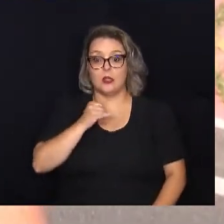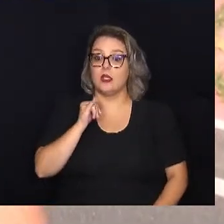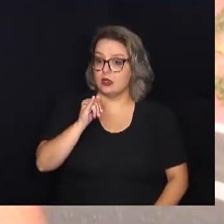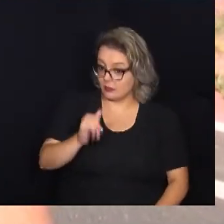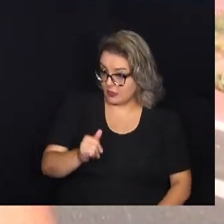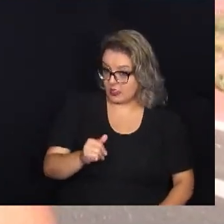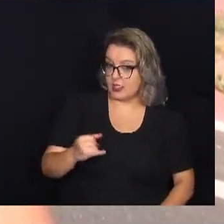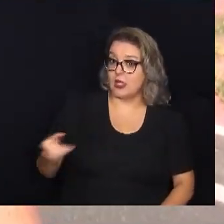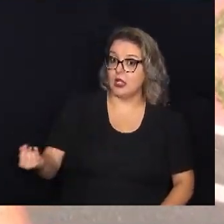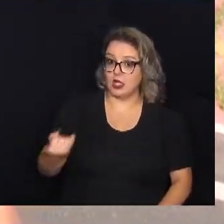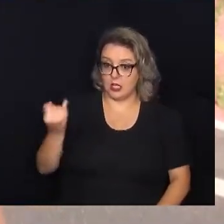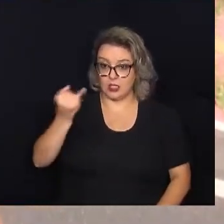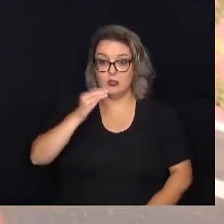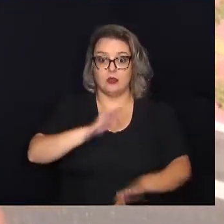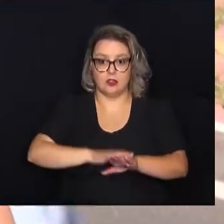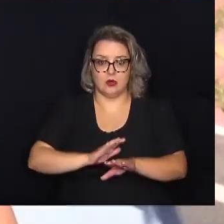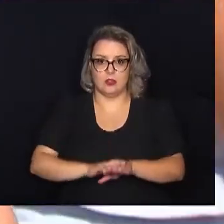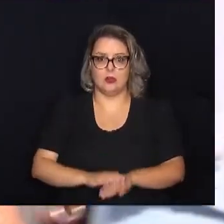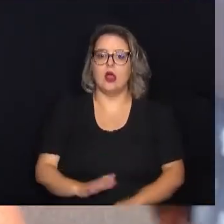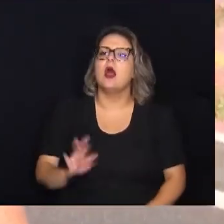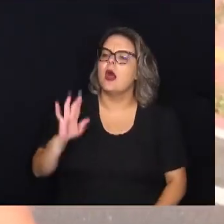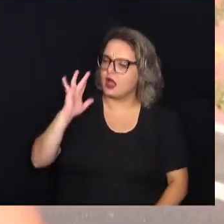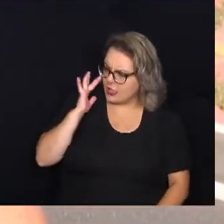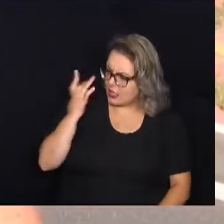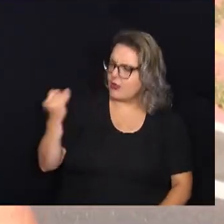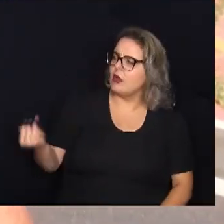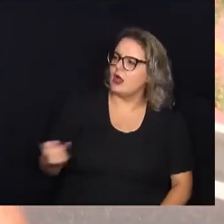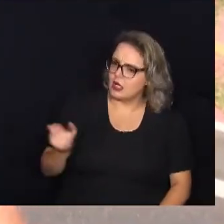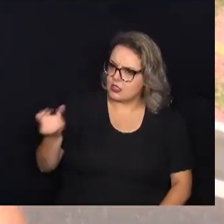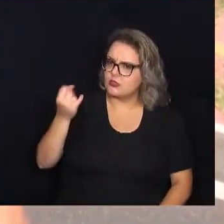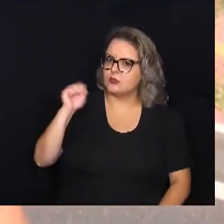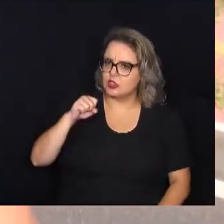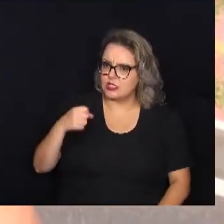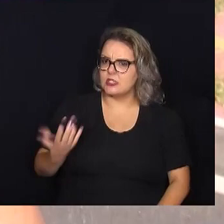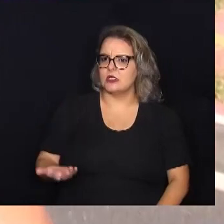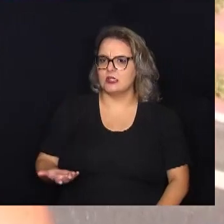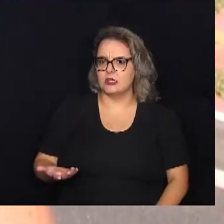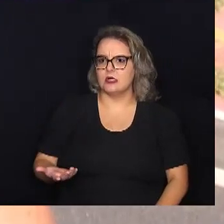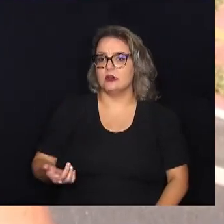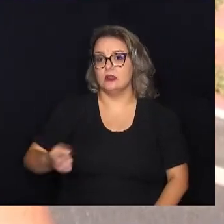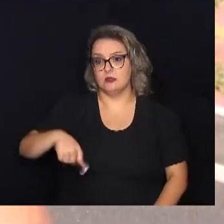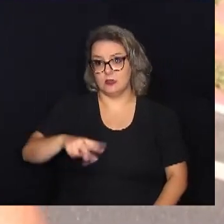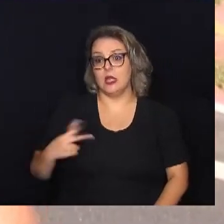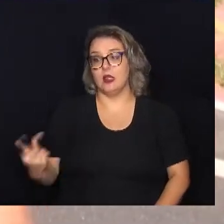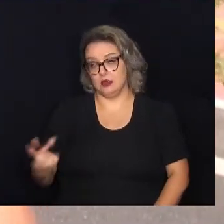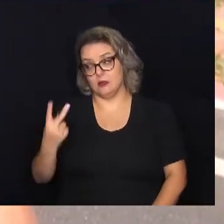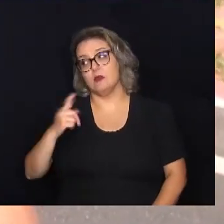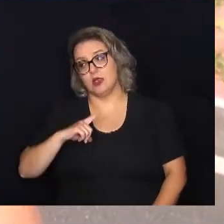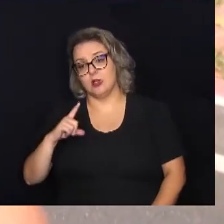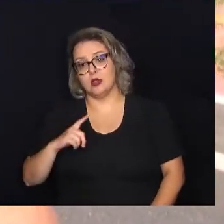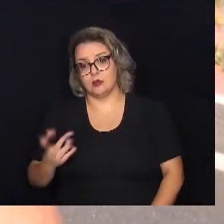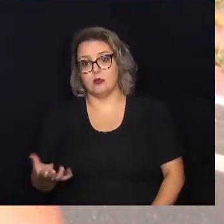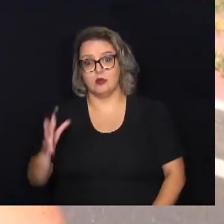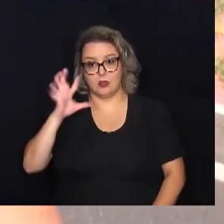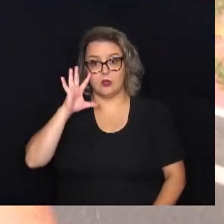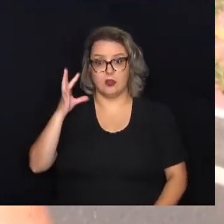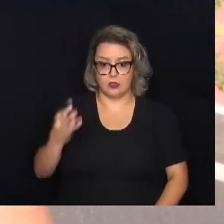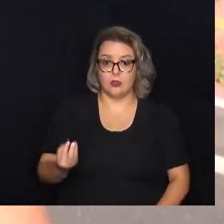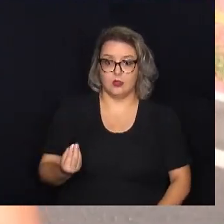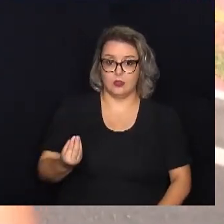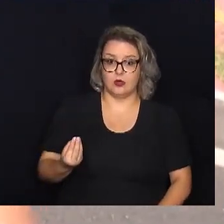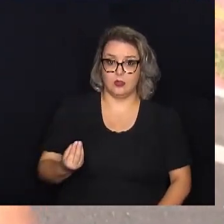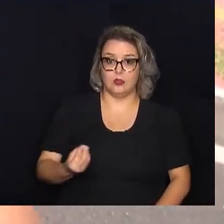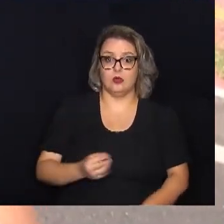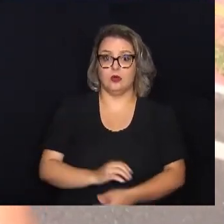a relevância da ação. Eu acho muito importante para eles terem valores, né? Conhecimento dos